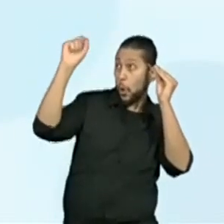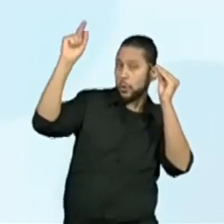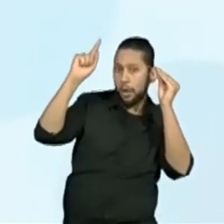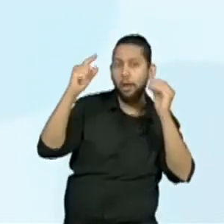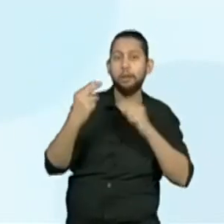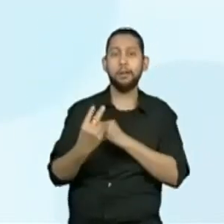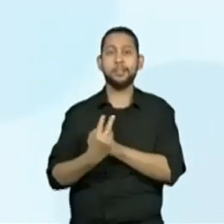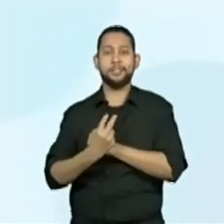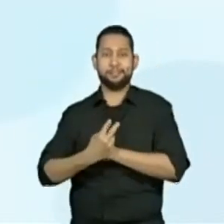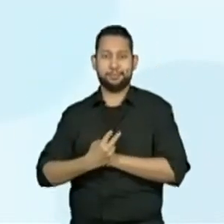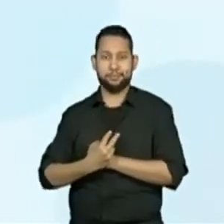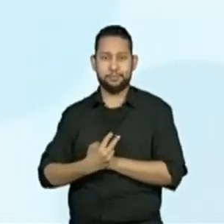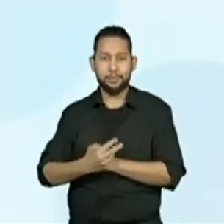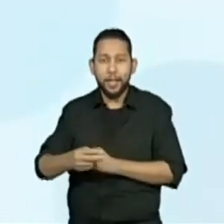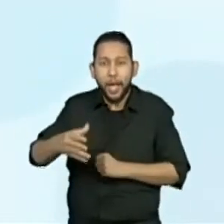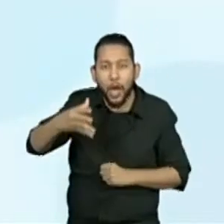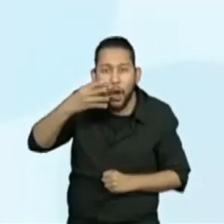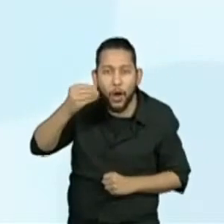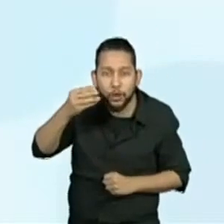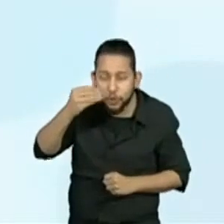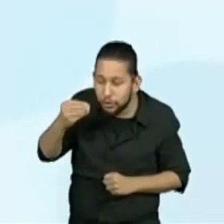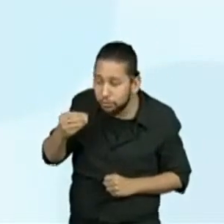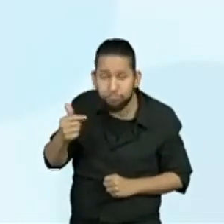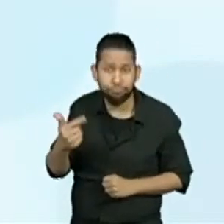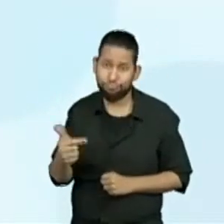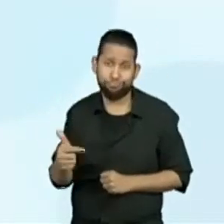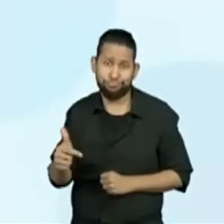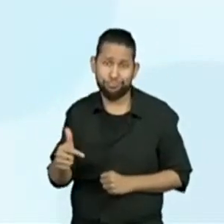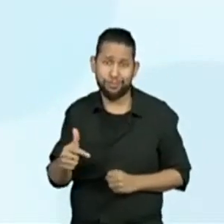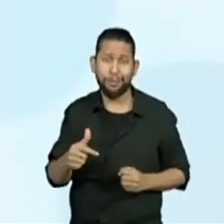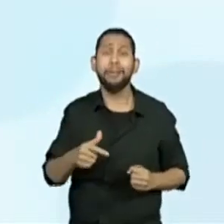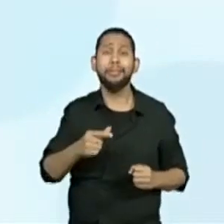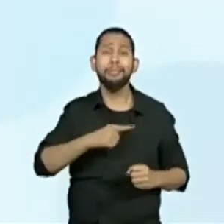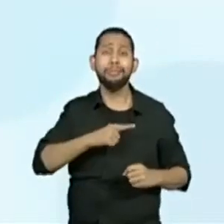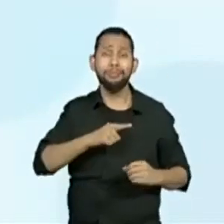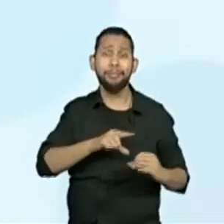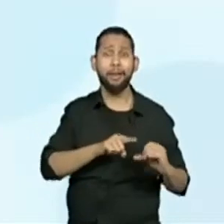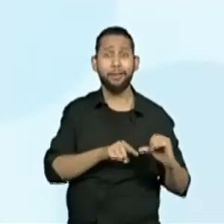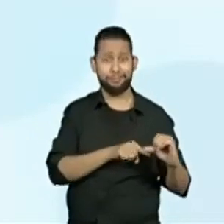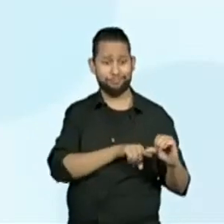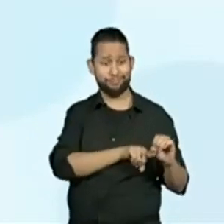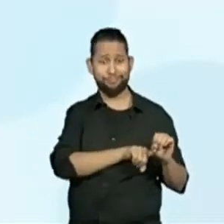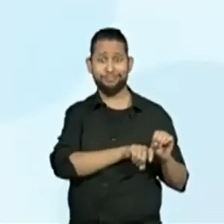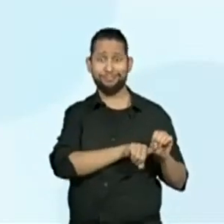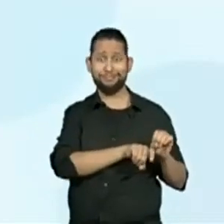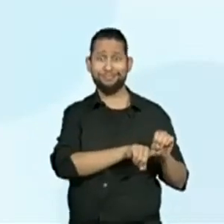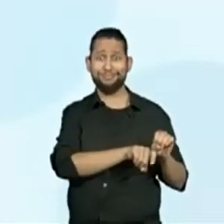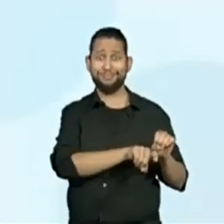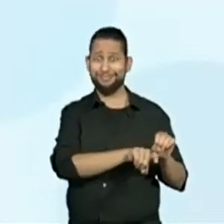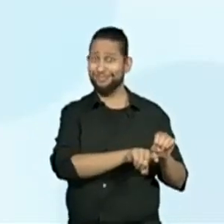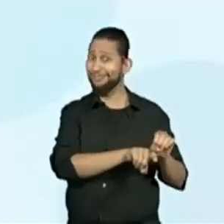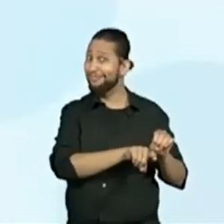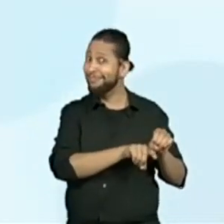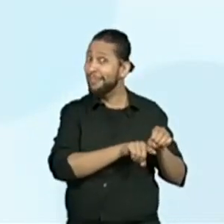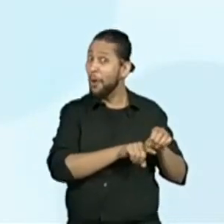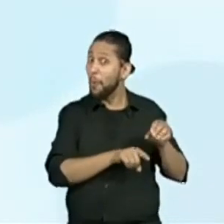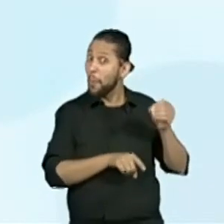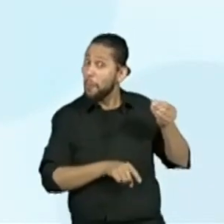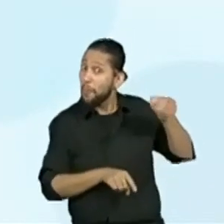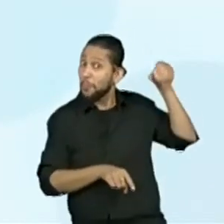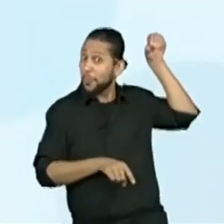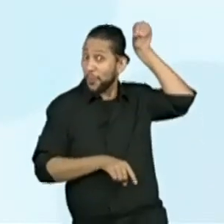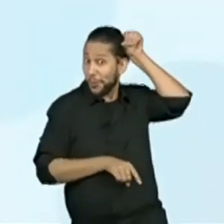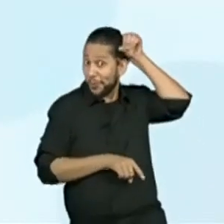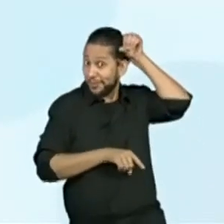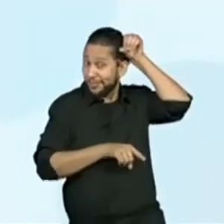Em vez de um gatinho, tinha um caracol. Tinha o caracol dentro de um chapéu. Fazia-lhe, fazia cócegas